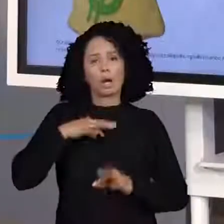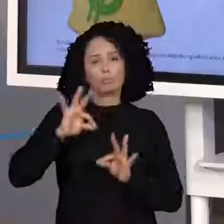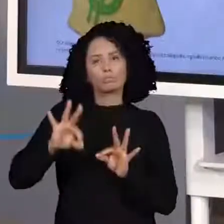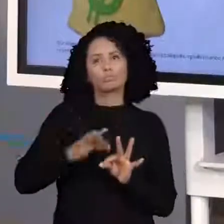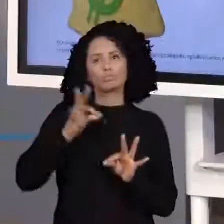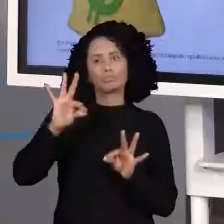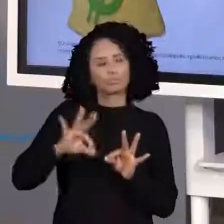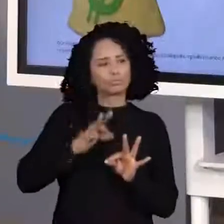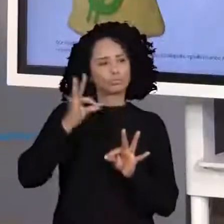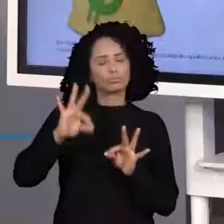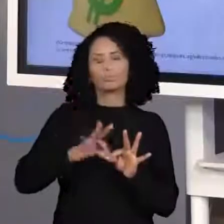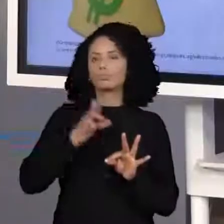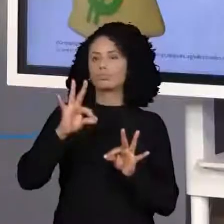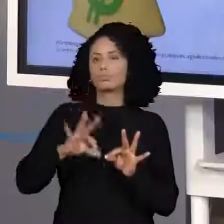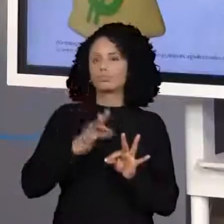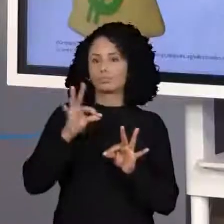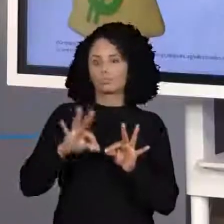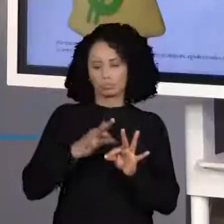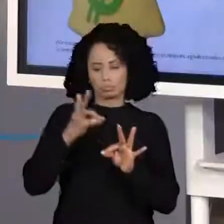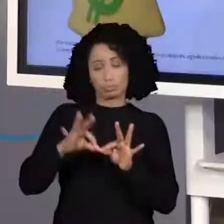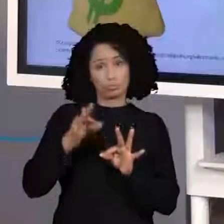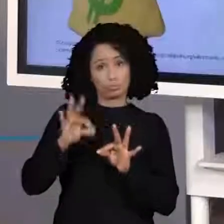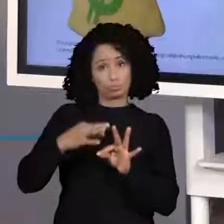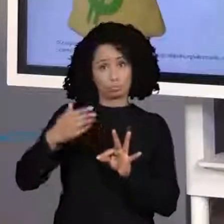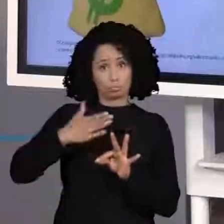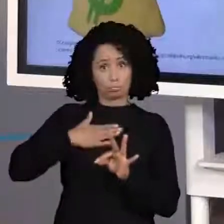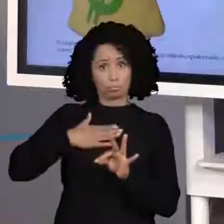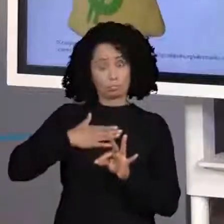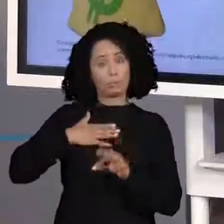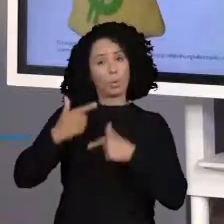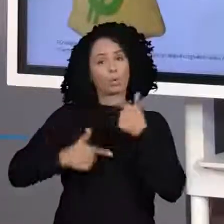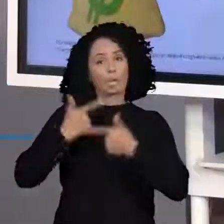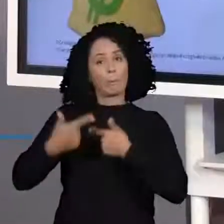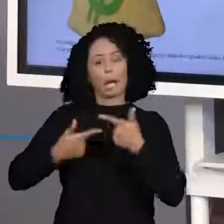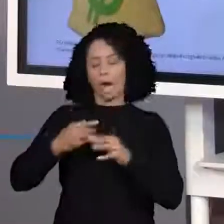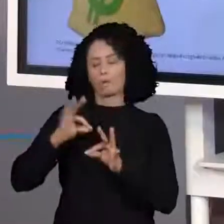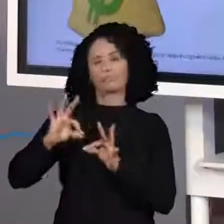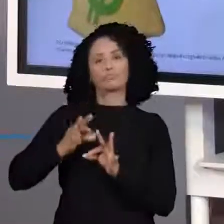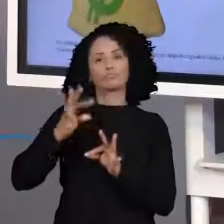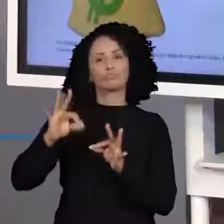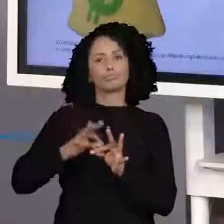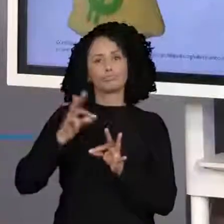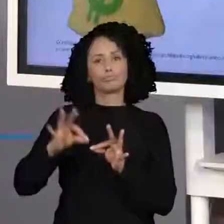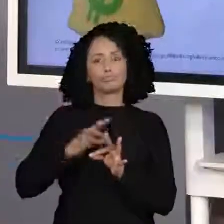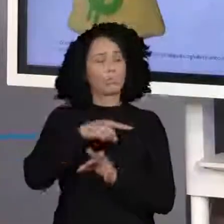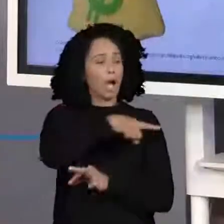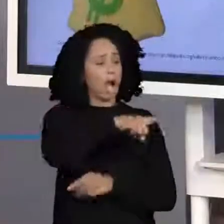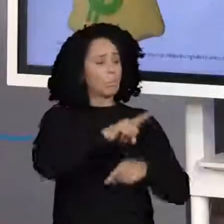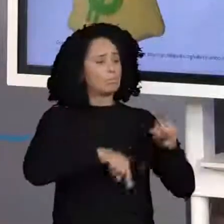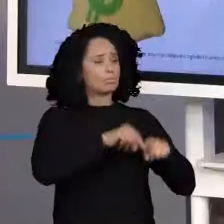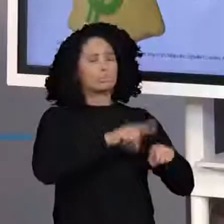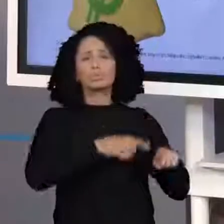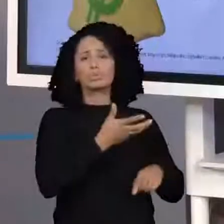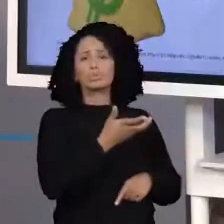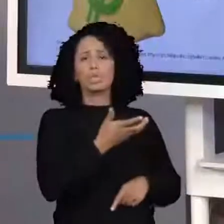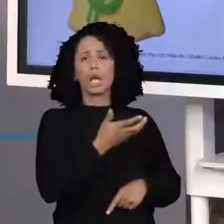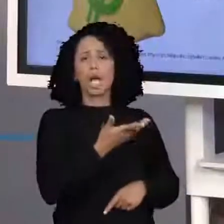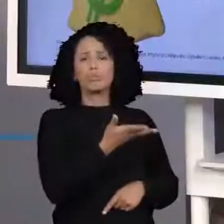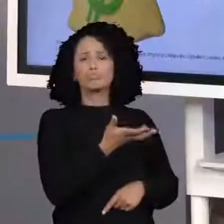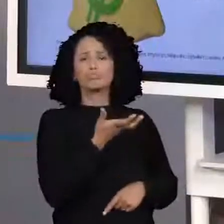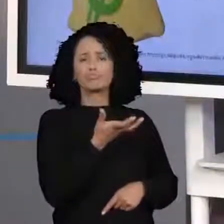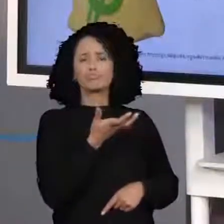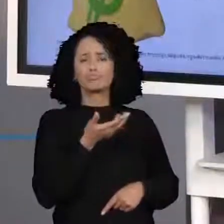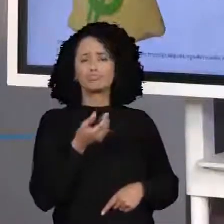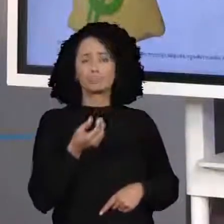serviço. Eu posso trocar o meu serviço como costureira por um produto. Vamos dar um exemplo aqui.